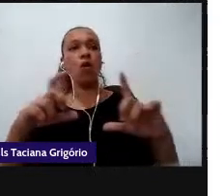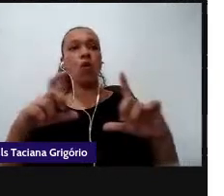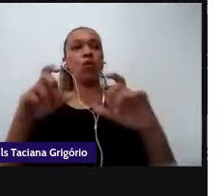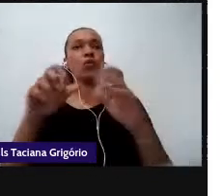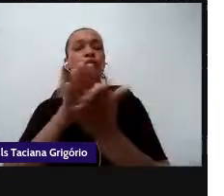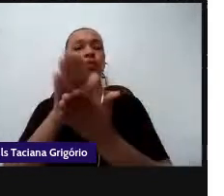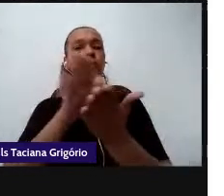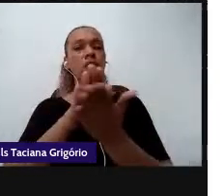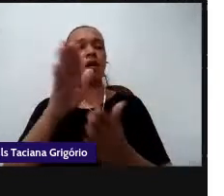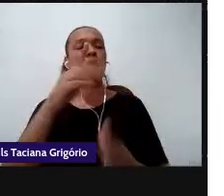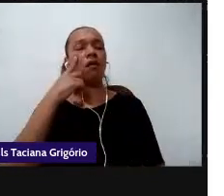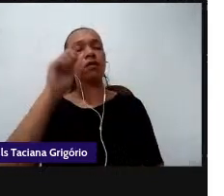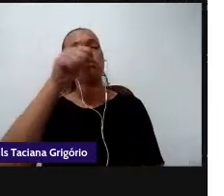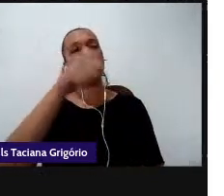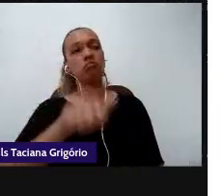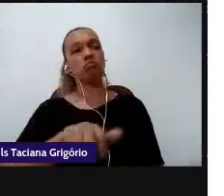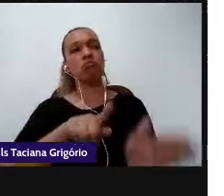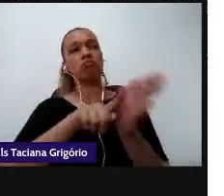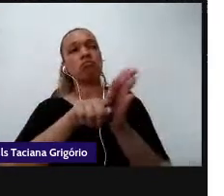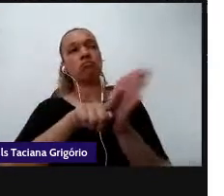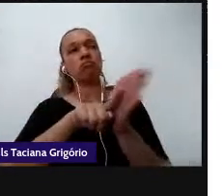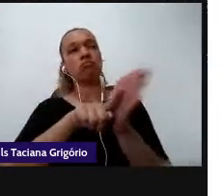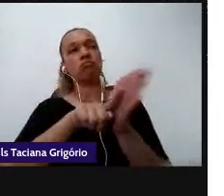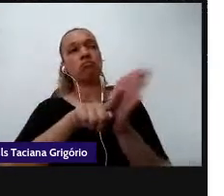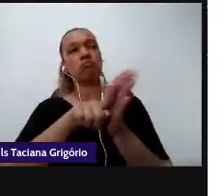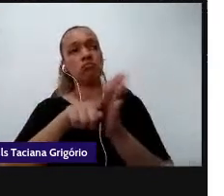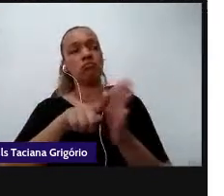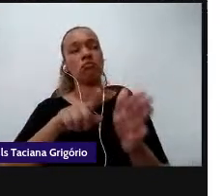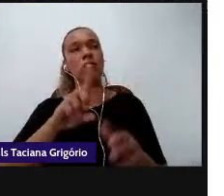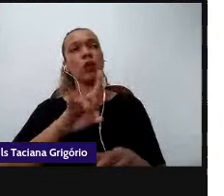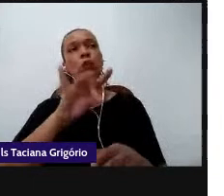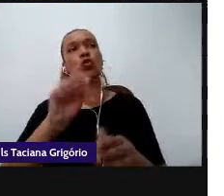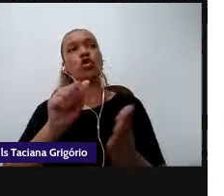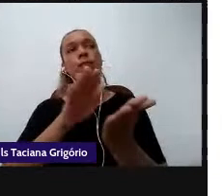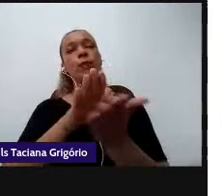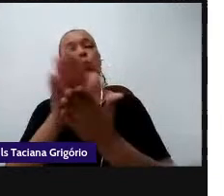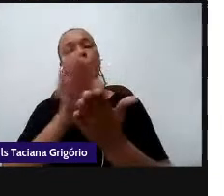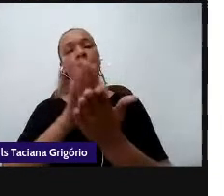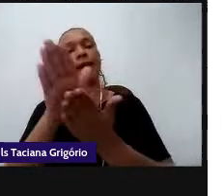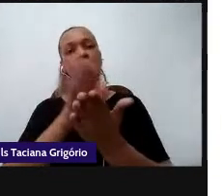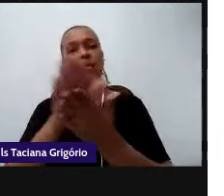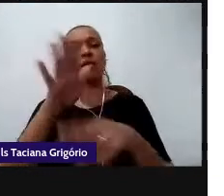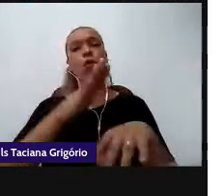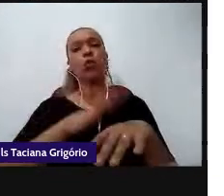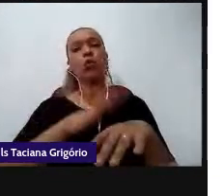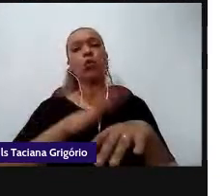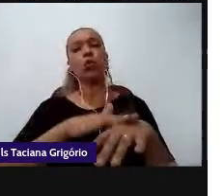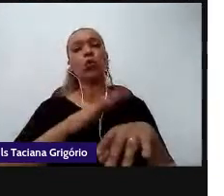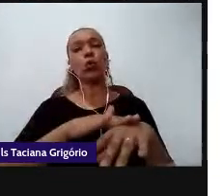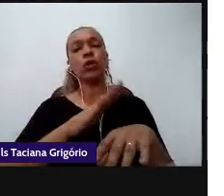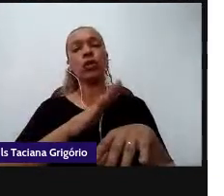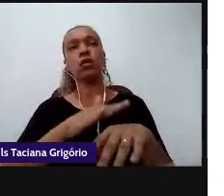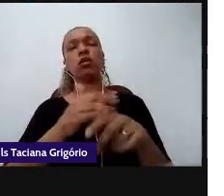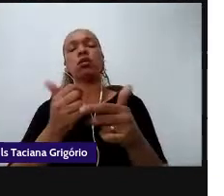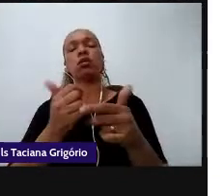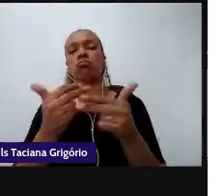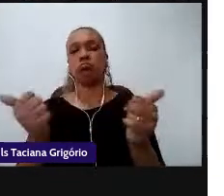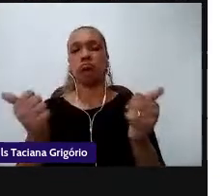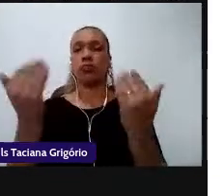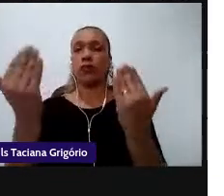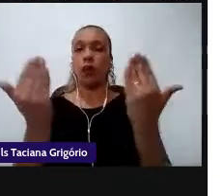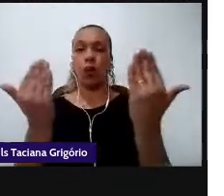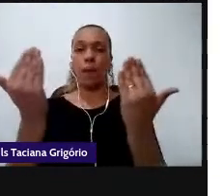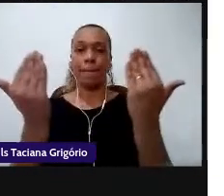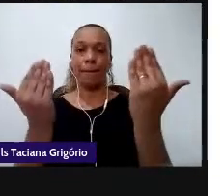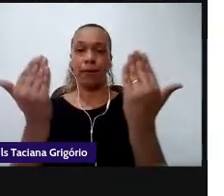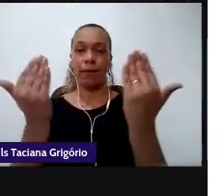veículo a fonte a data local da publicação autoria enfim comparar essas fontes